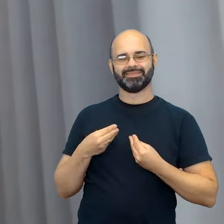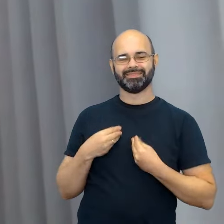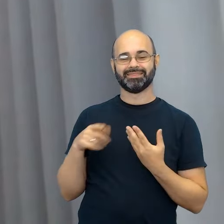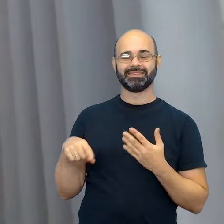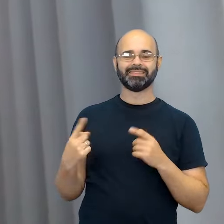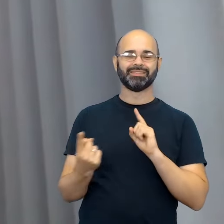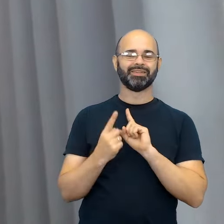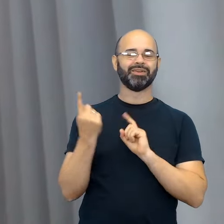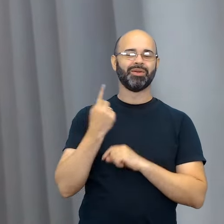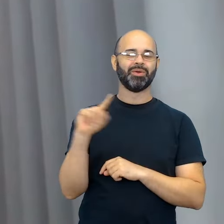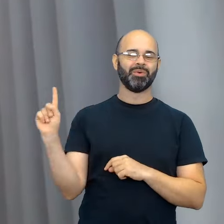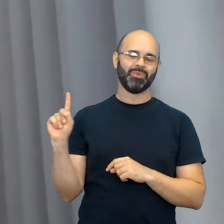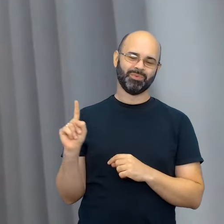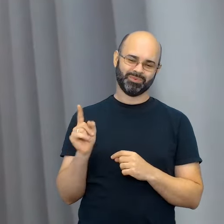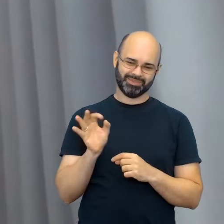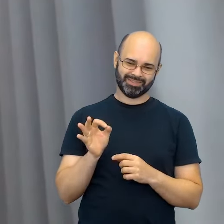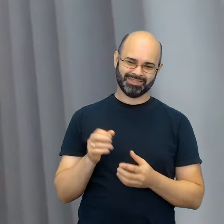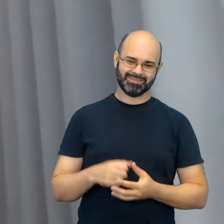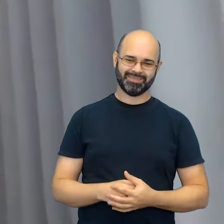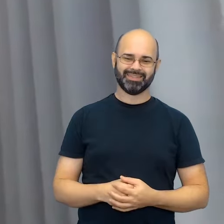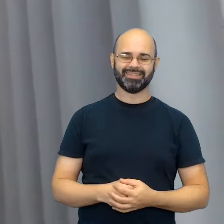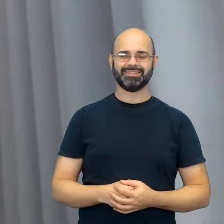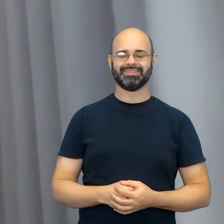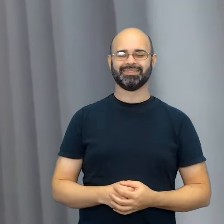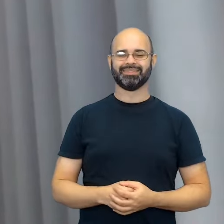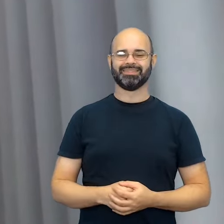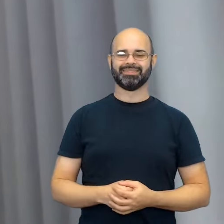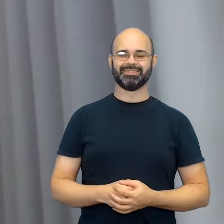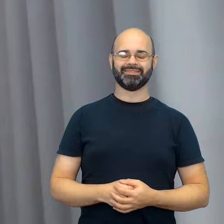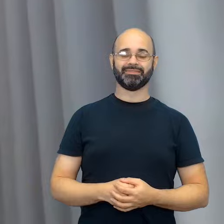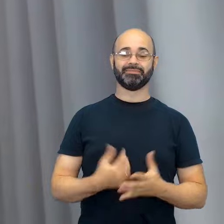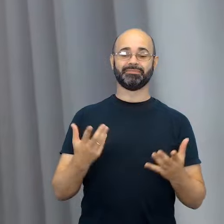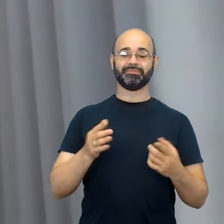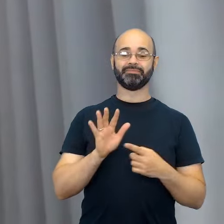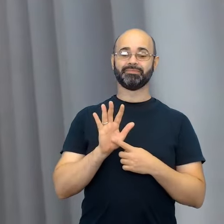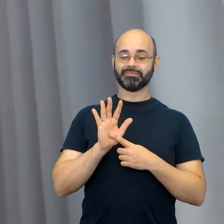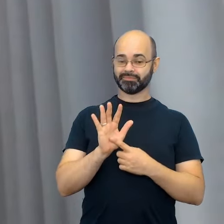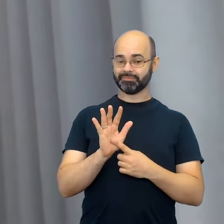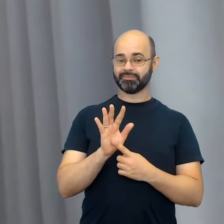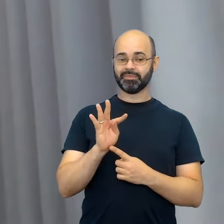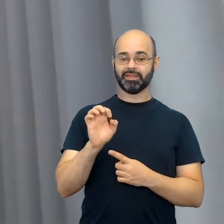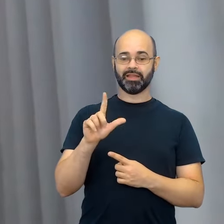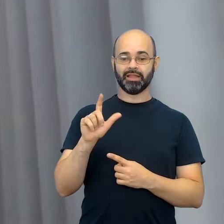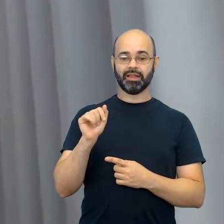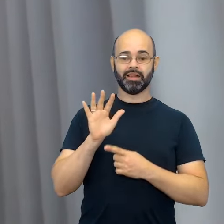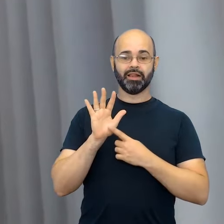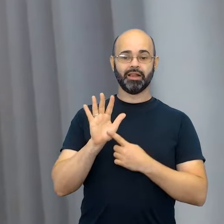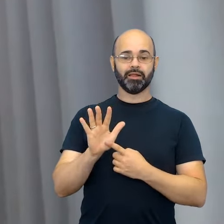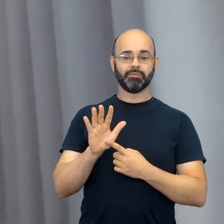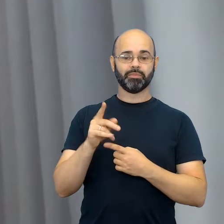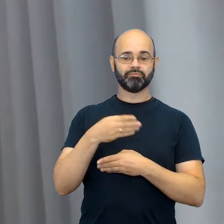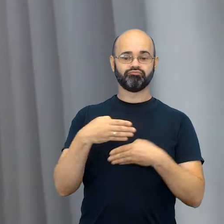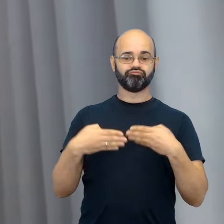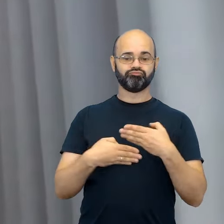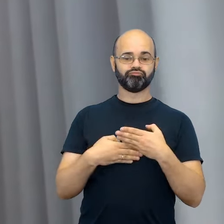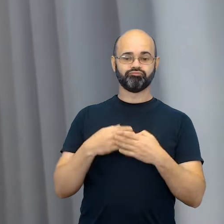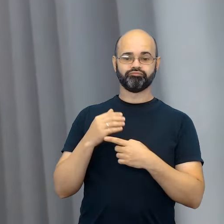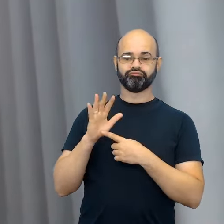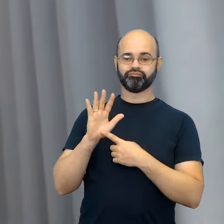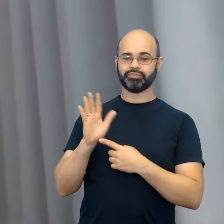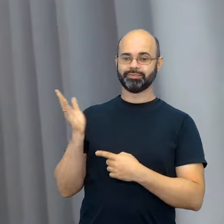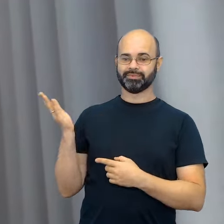nossa, né? E eu vou compartilhar a nossa tela com vocês. Hoje nós vamos